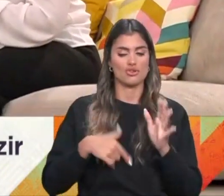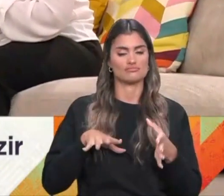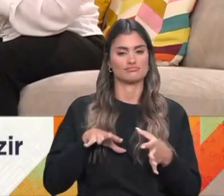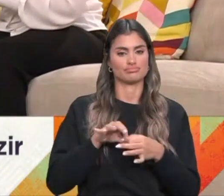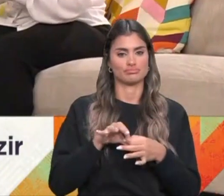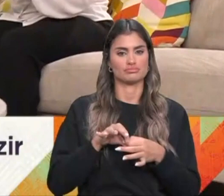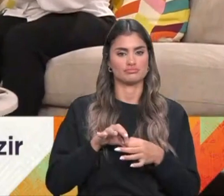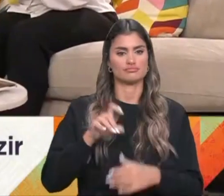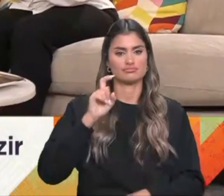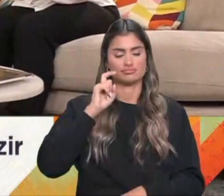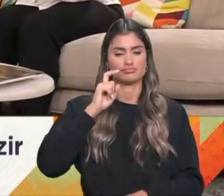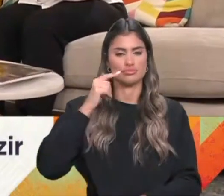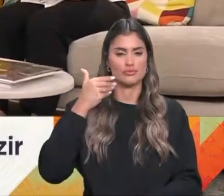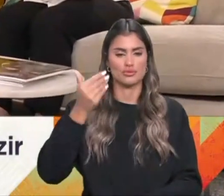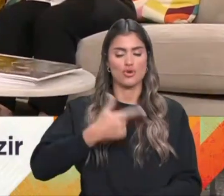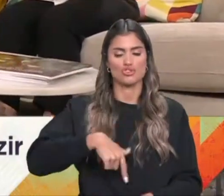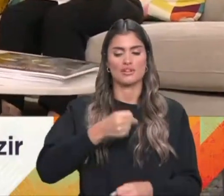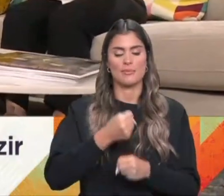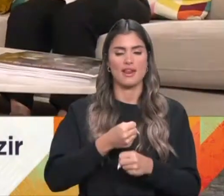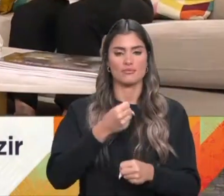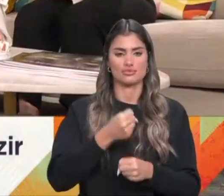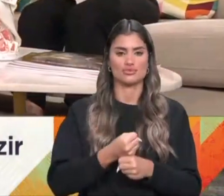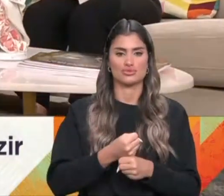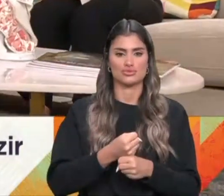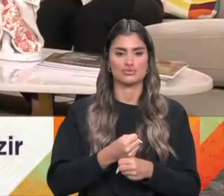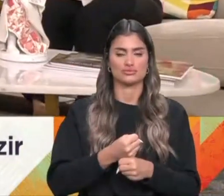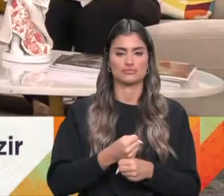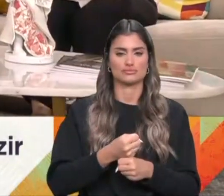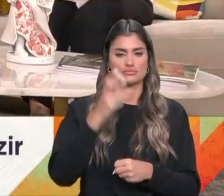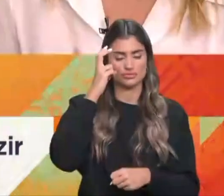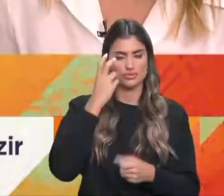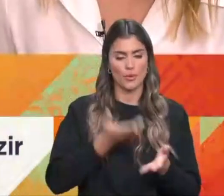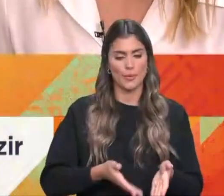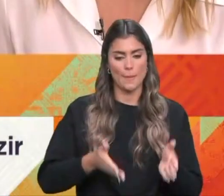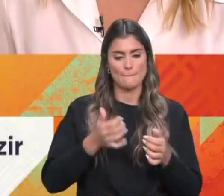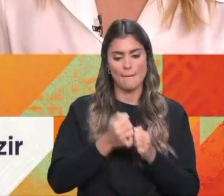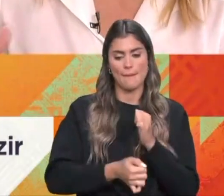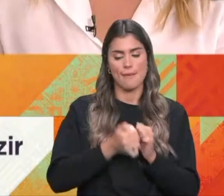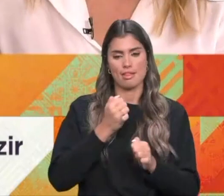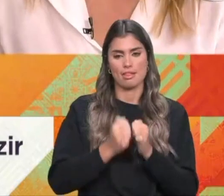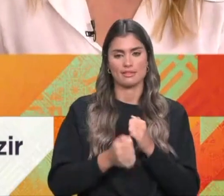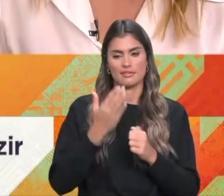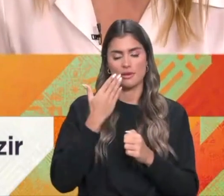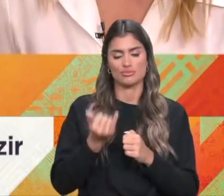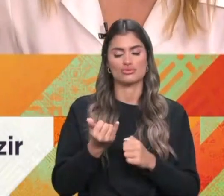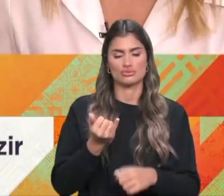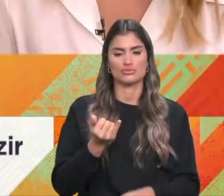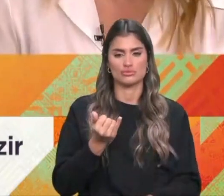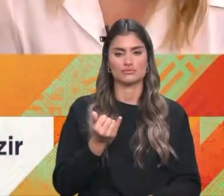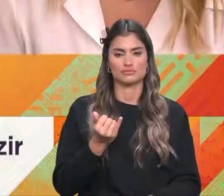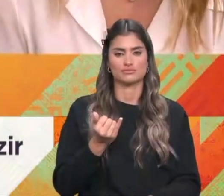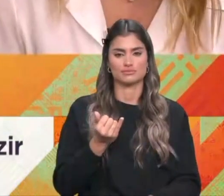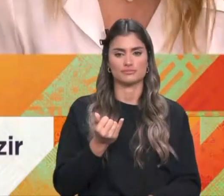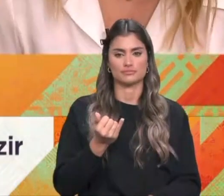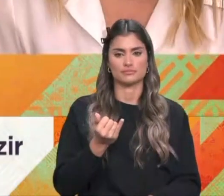sustentabilidade, porque, de facto, nós trabalhamos em formatos psicológicos, vasos de papel, formatos biodegradáveis, tentamos também ter esse papel desde